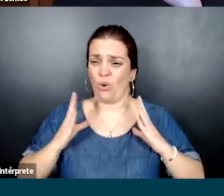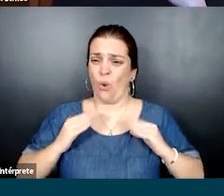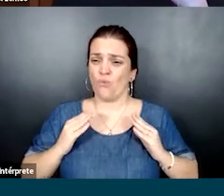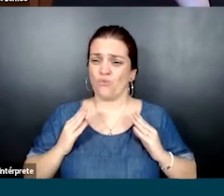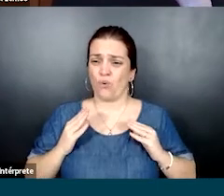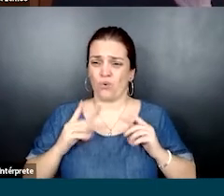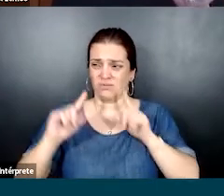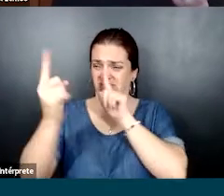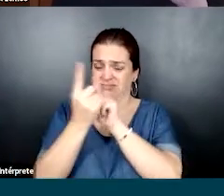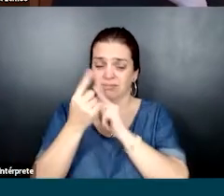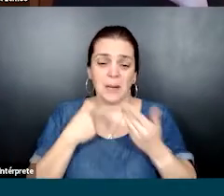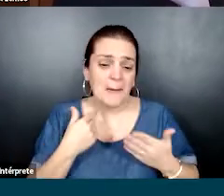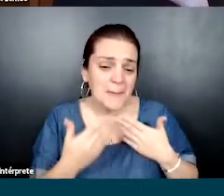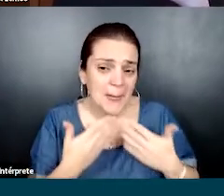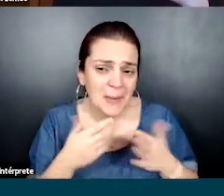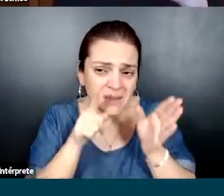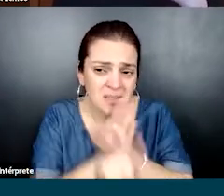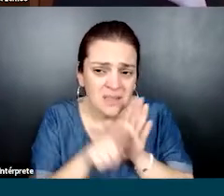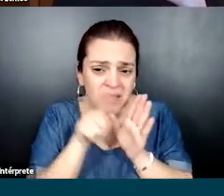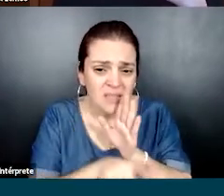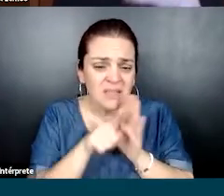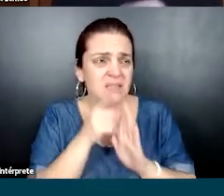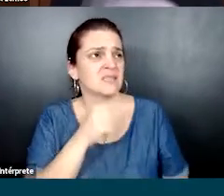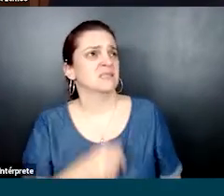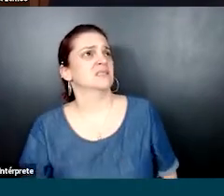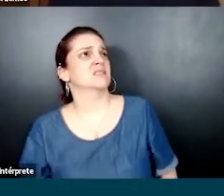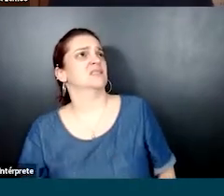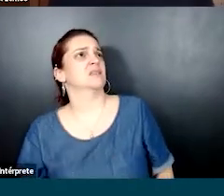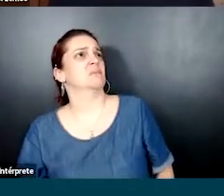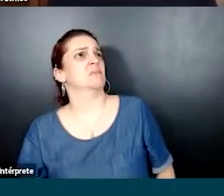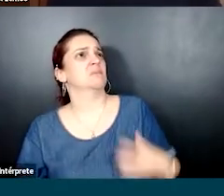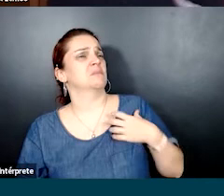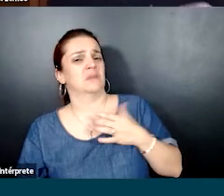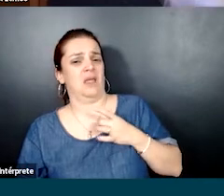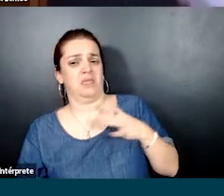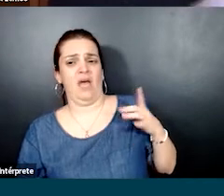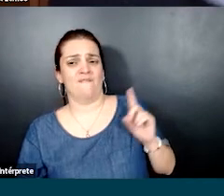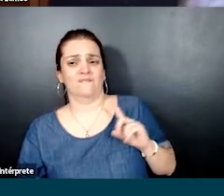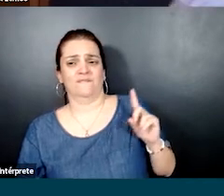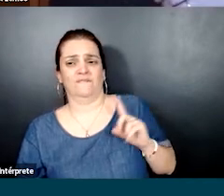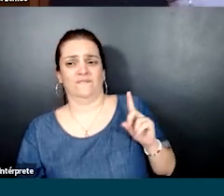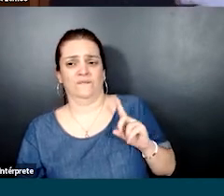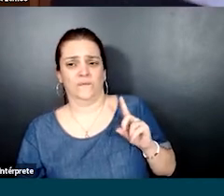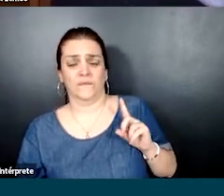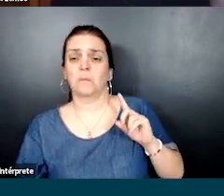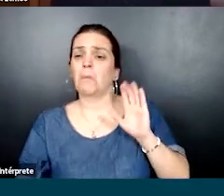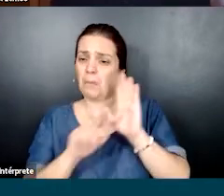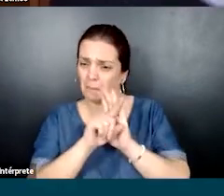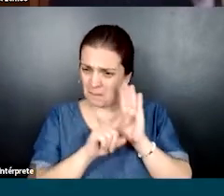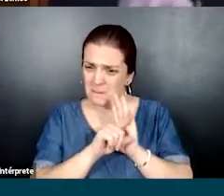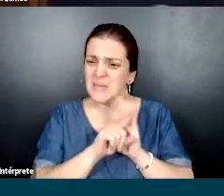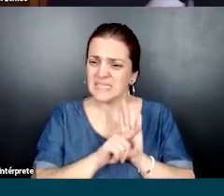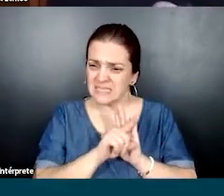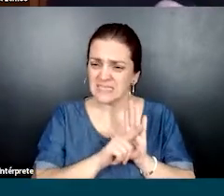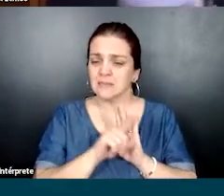crianças não se sentiam confortáveis com um adulto que elas não conheciam, né? Fazendo uma série de perguntas. Isso dificultou muito a interação.